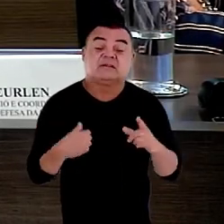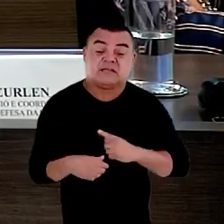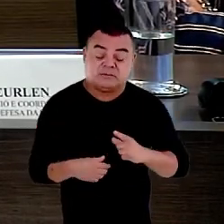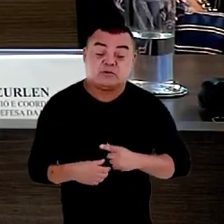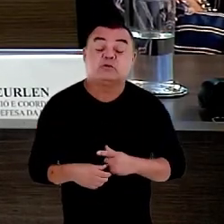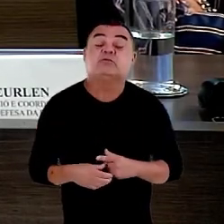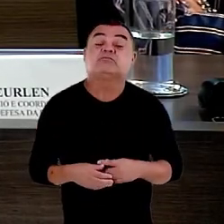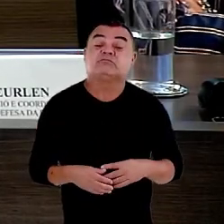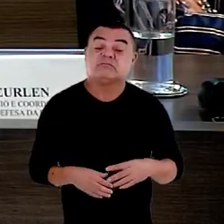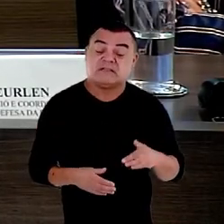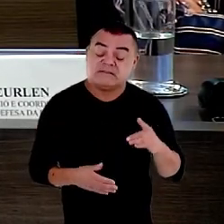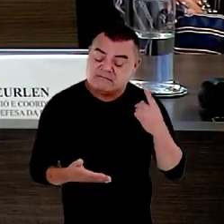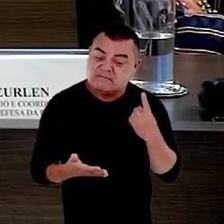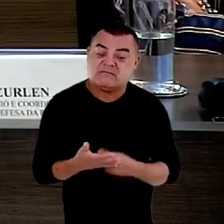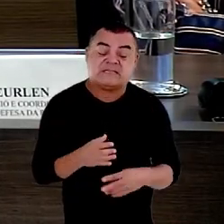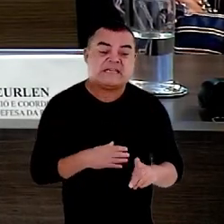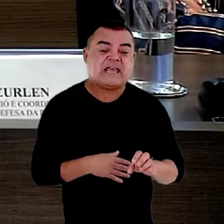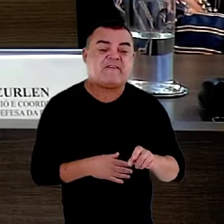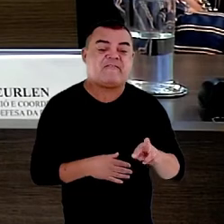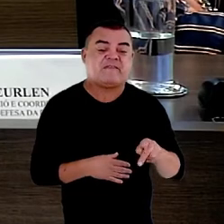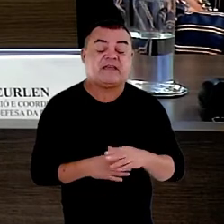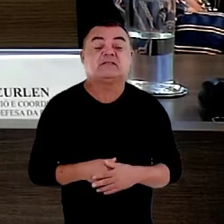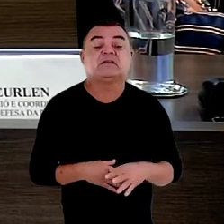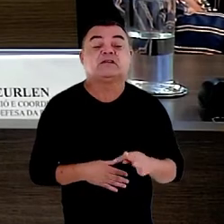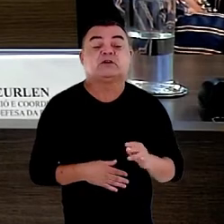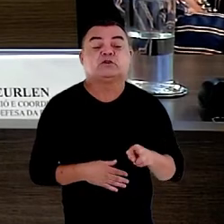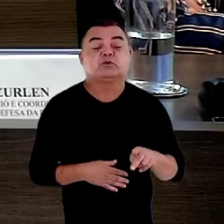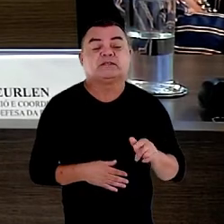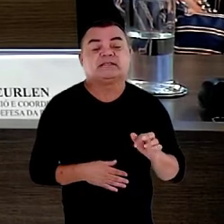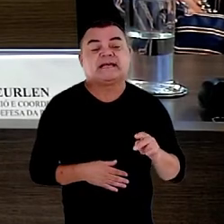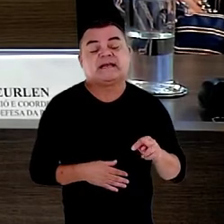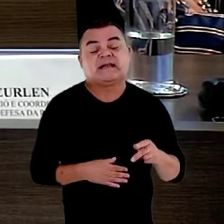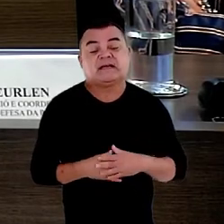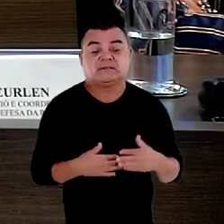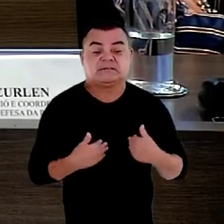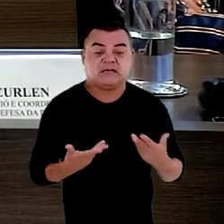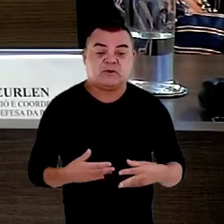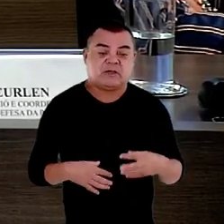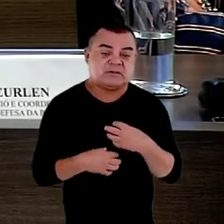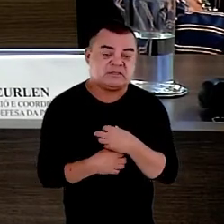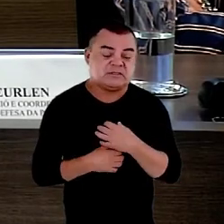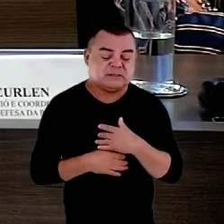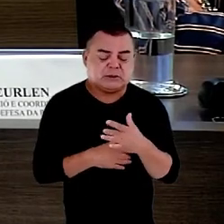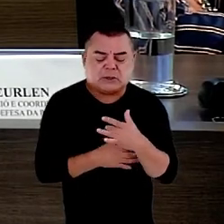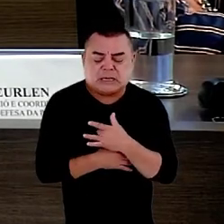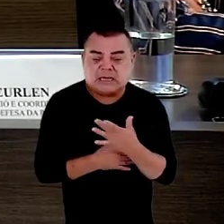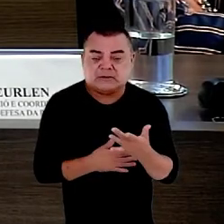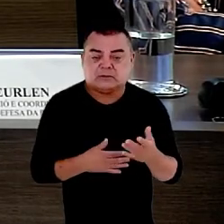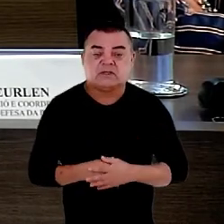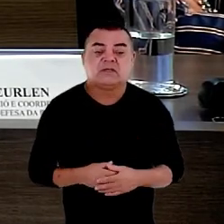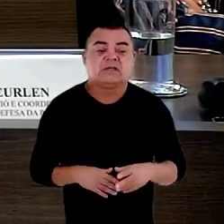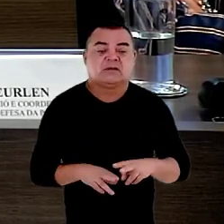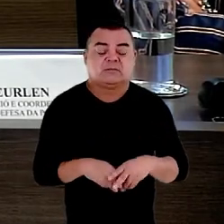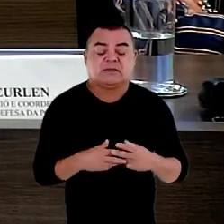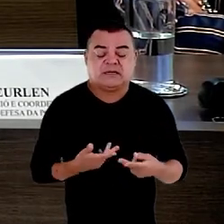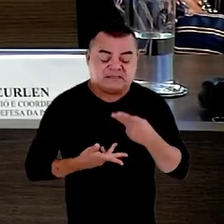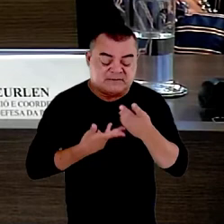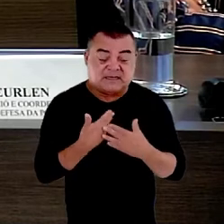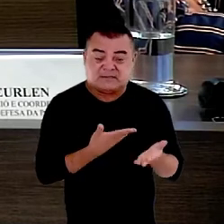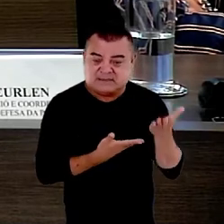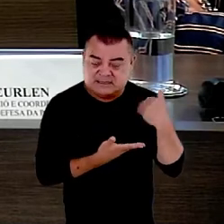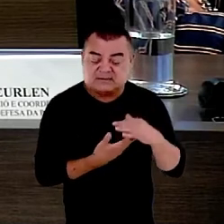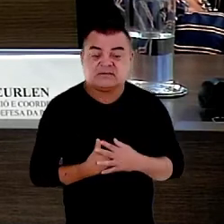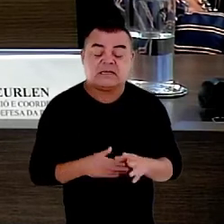mais uma vez o meu elogio porcelero Otávio pela iniciativa me sinto aqui tocado pelas falas que me antecederam